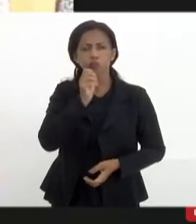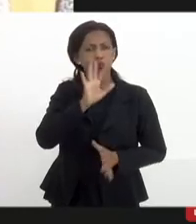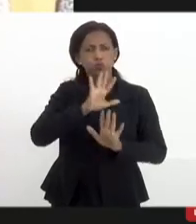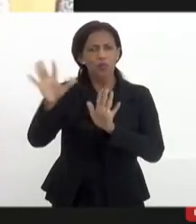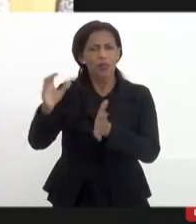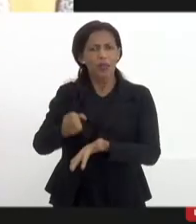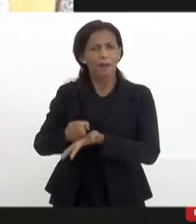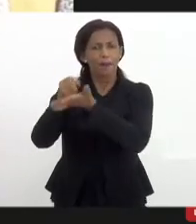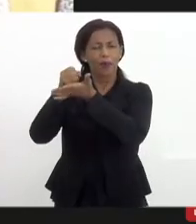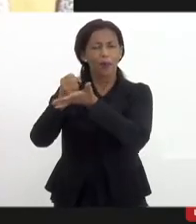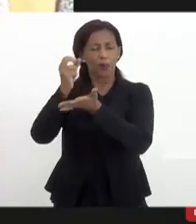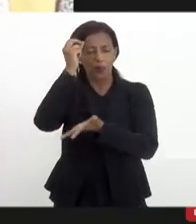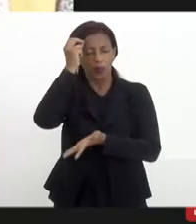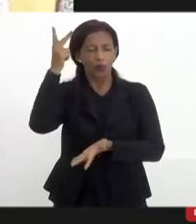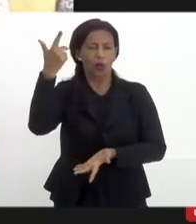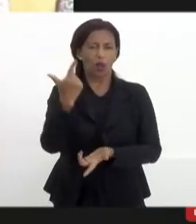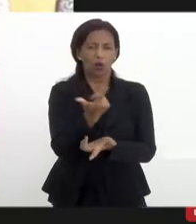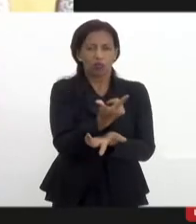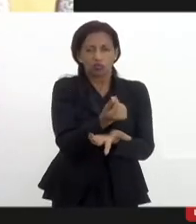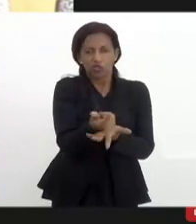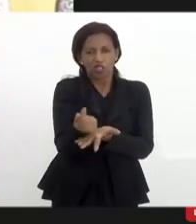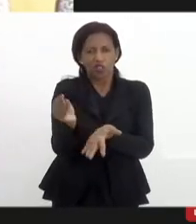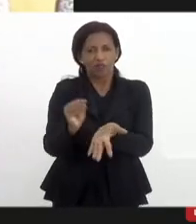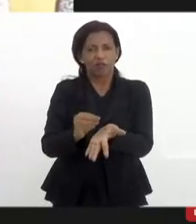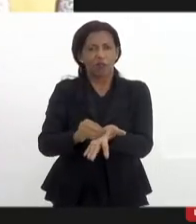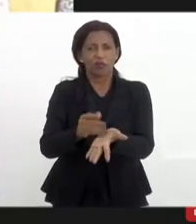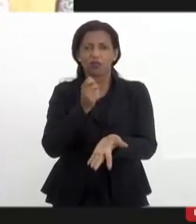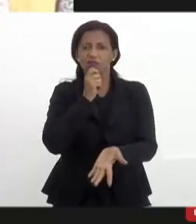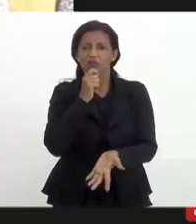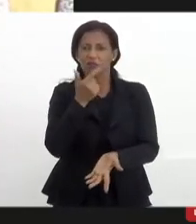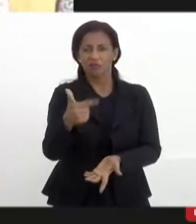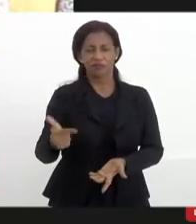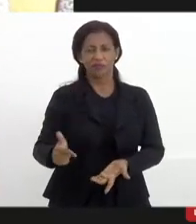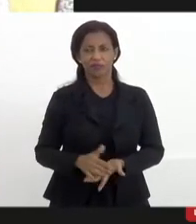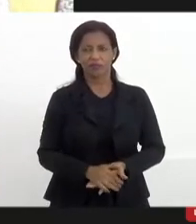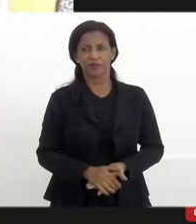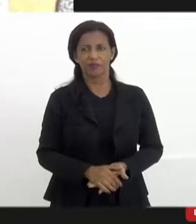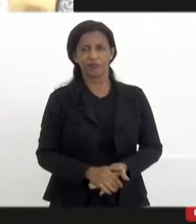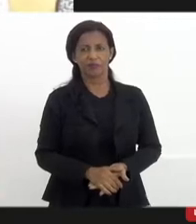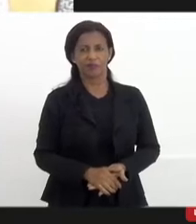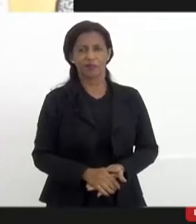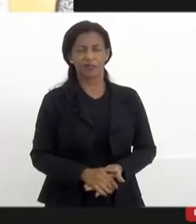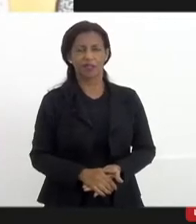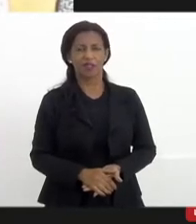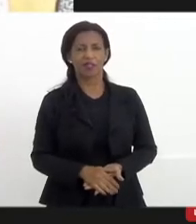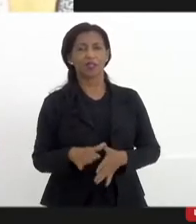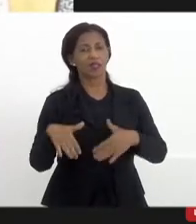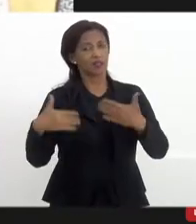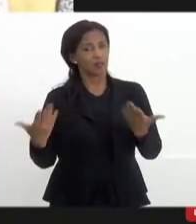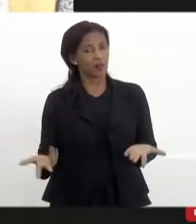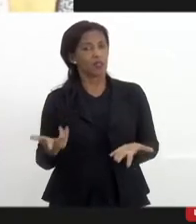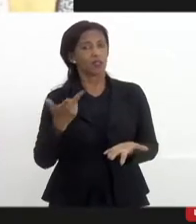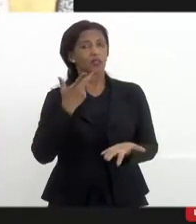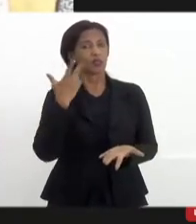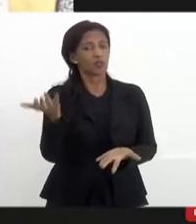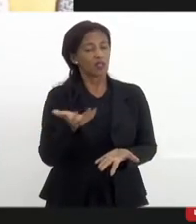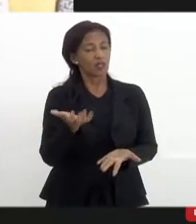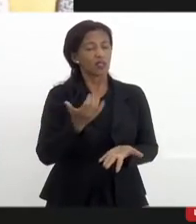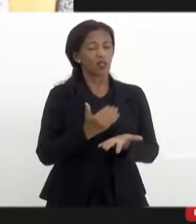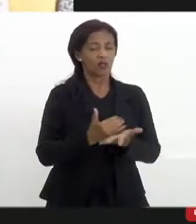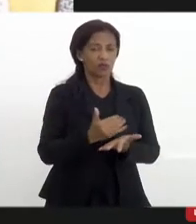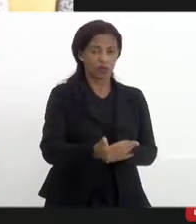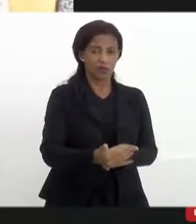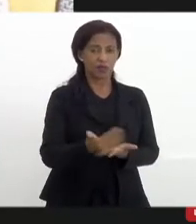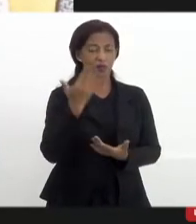apoio cultural sem dinheiro, não existe. Então, é isso que a gente gostaria que fosse feito a partir